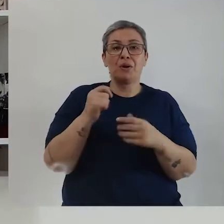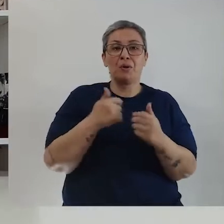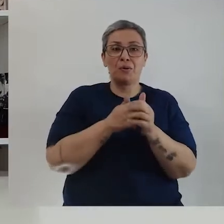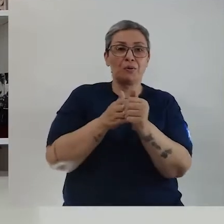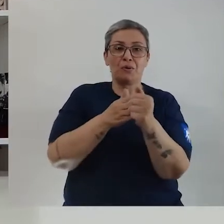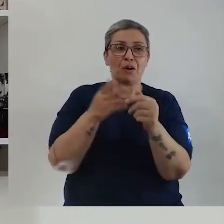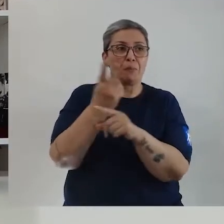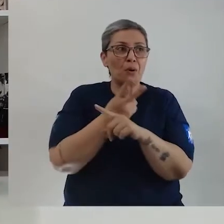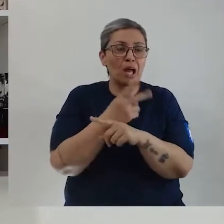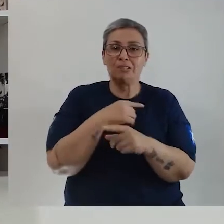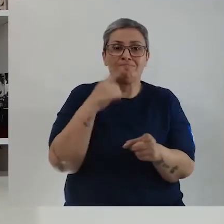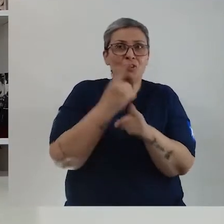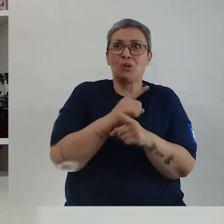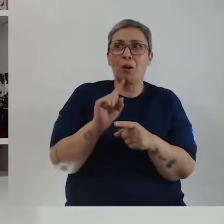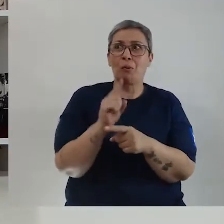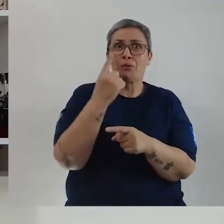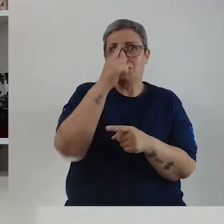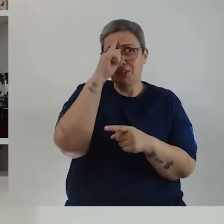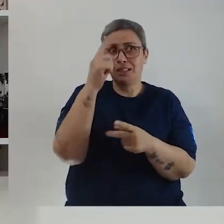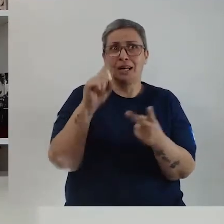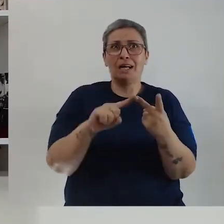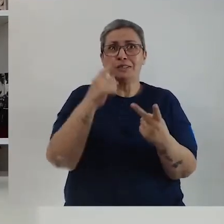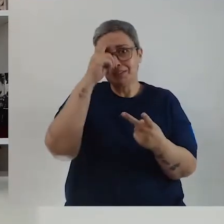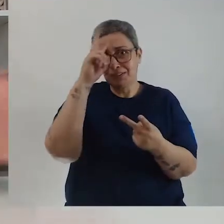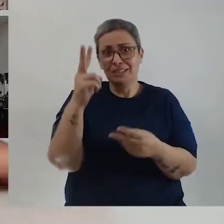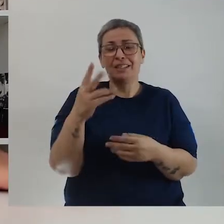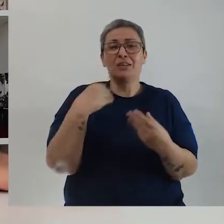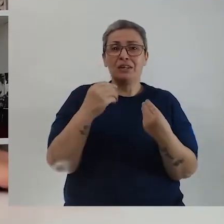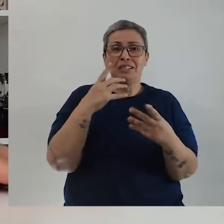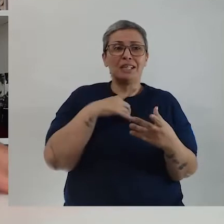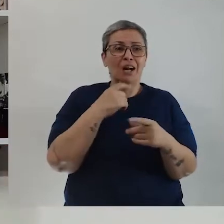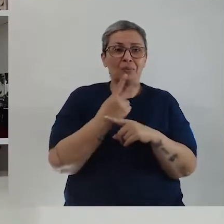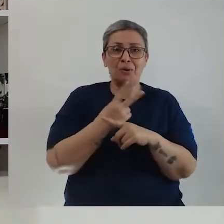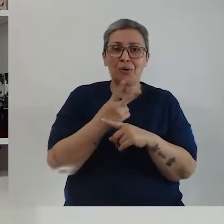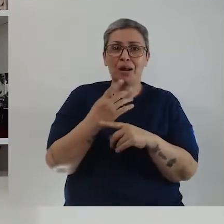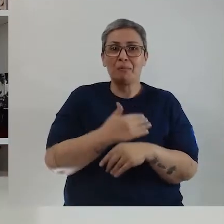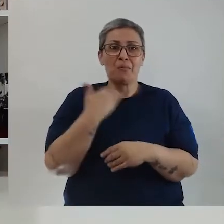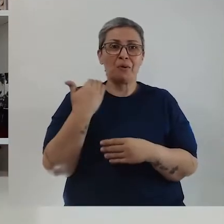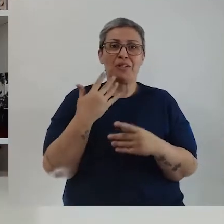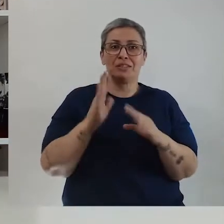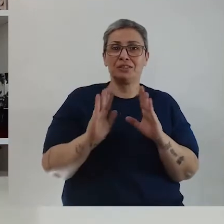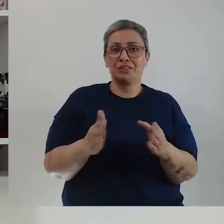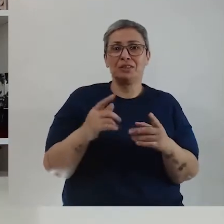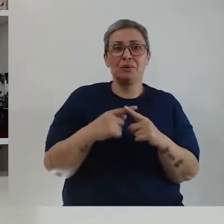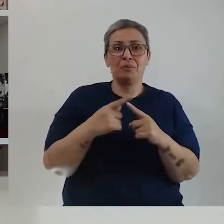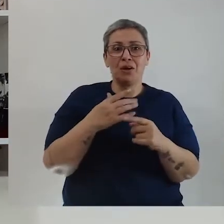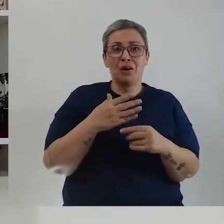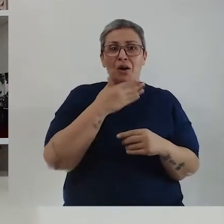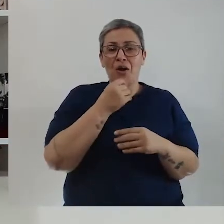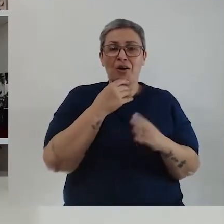do parque, foram me procurar. Não encontraram o primeiro dia, o segundo dia... Aí já estava em busca do meu corpo, né? Porque